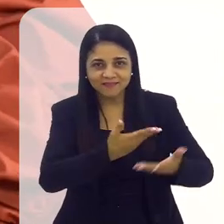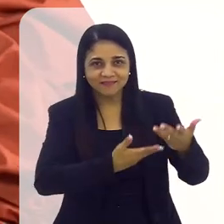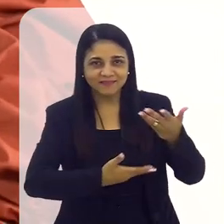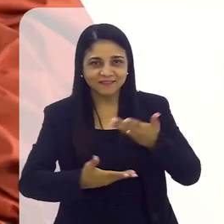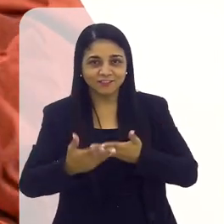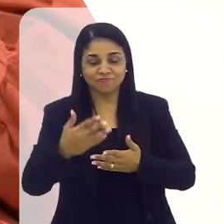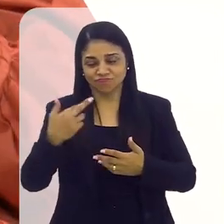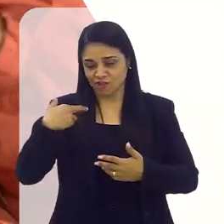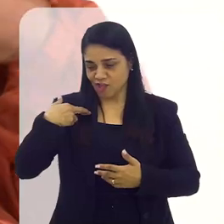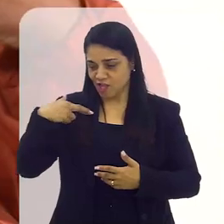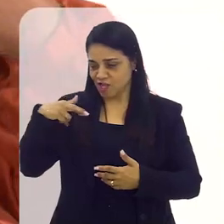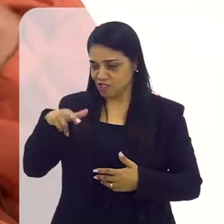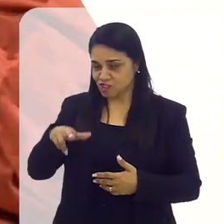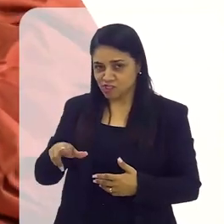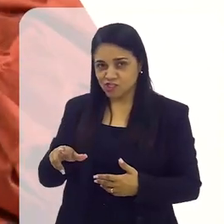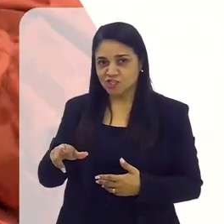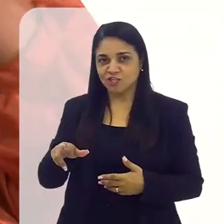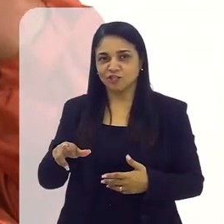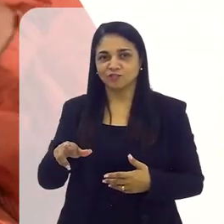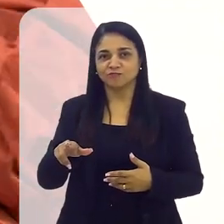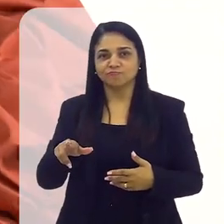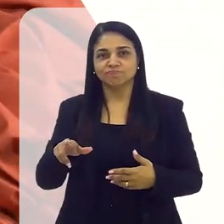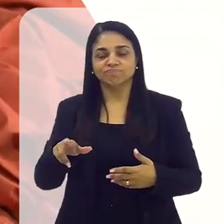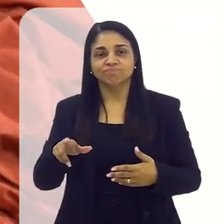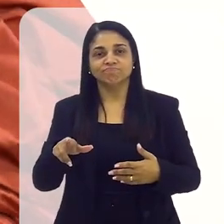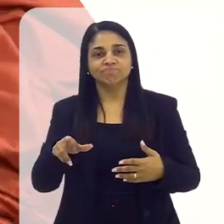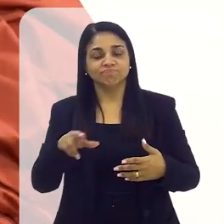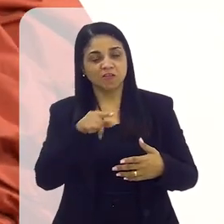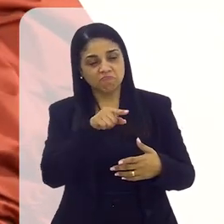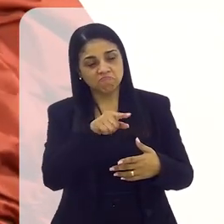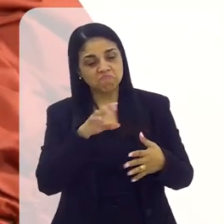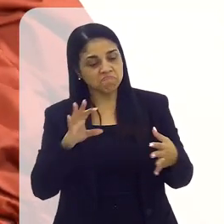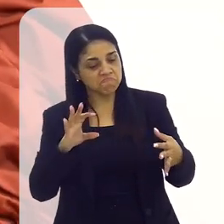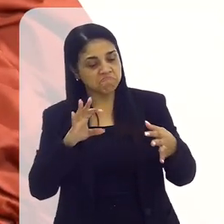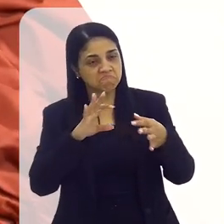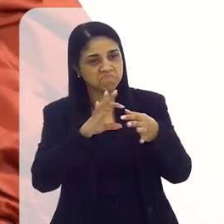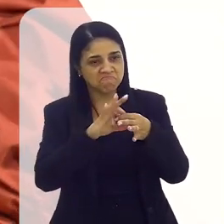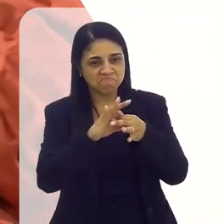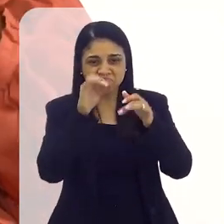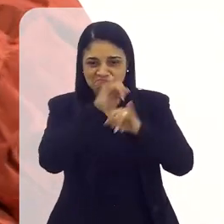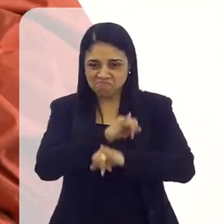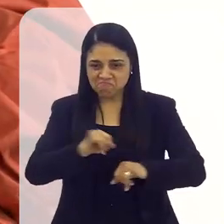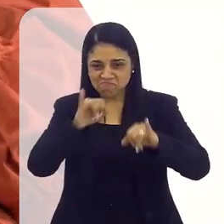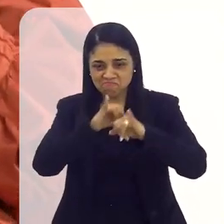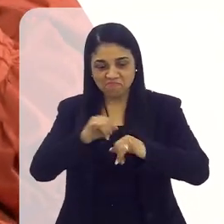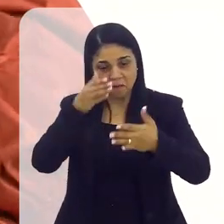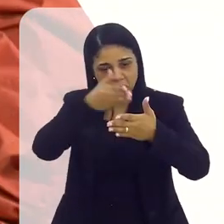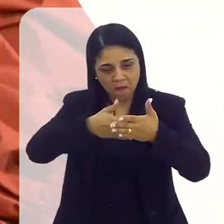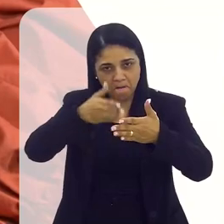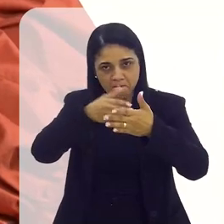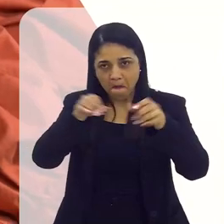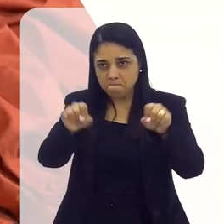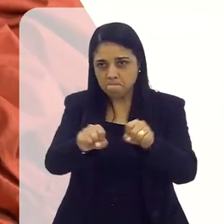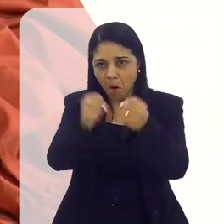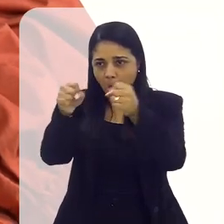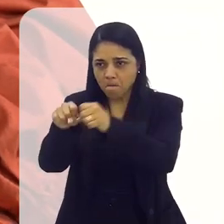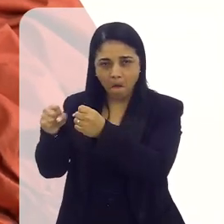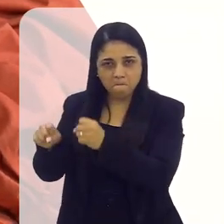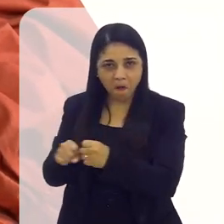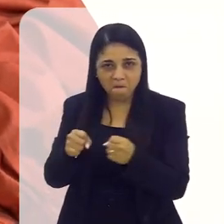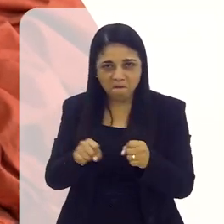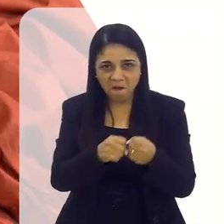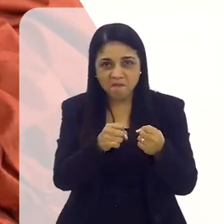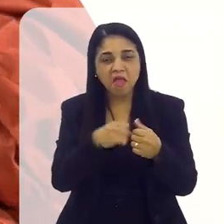que é feita de religião, dessa corrente que você faz, quebrando essas barreiras, é